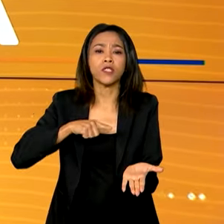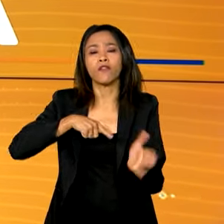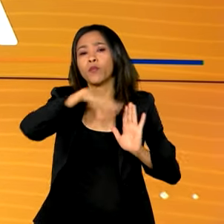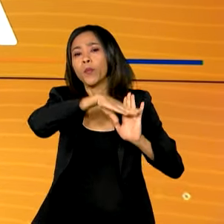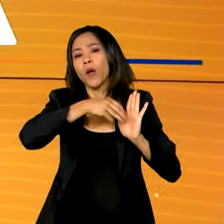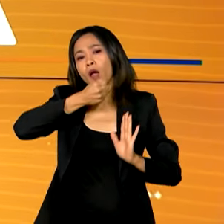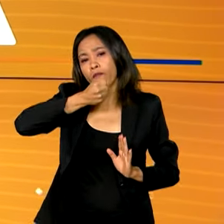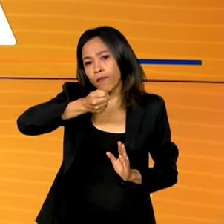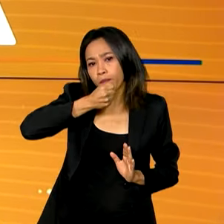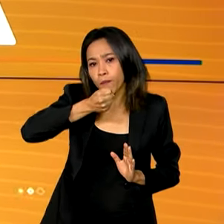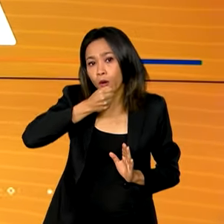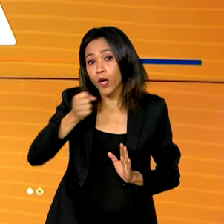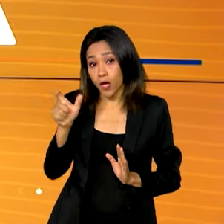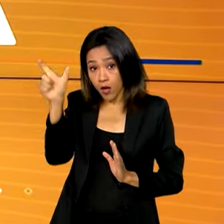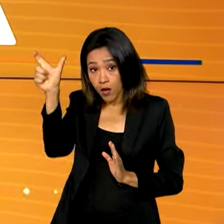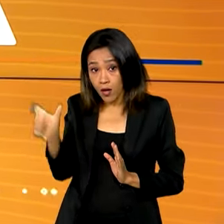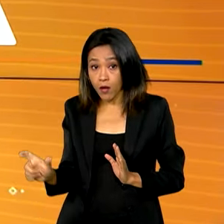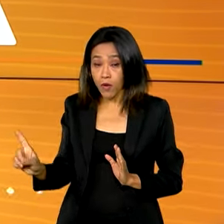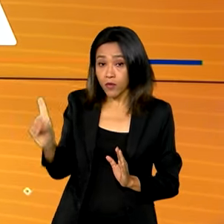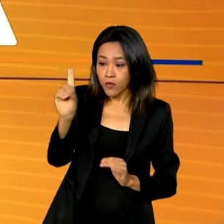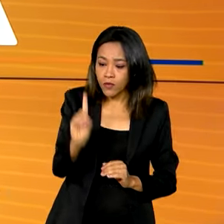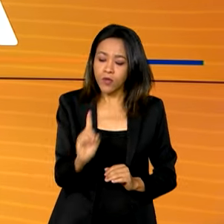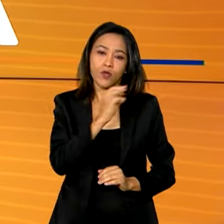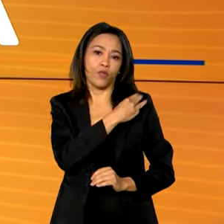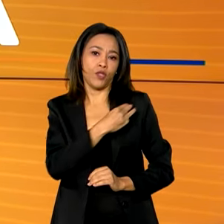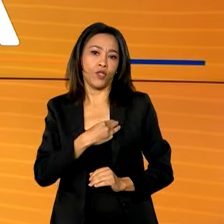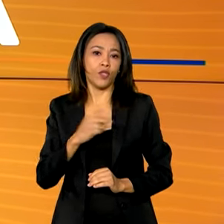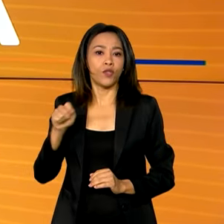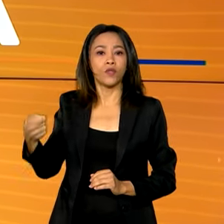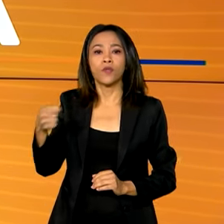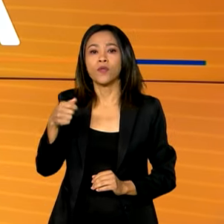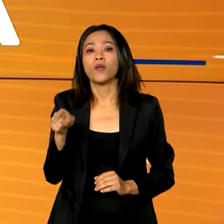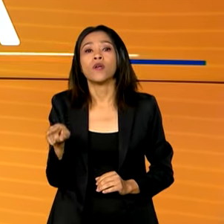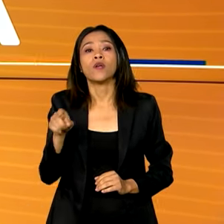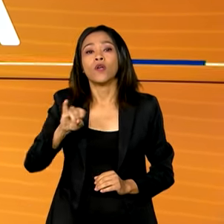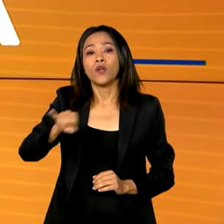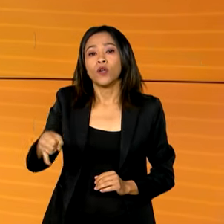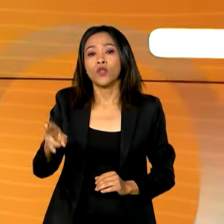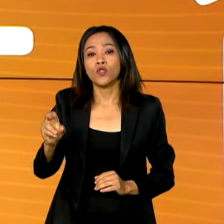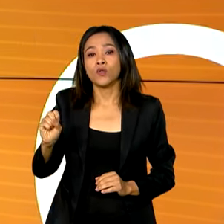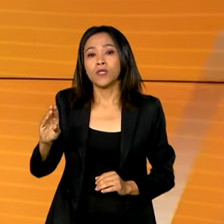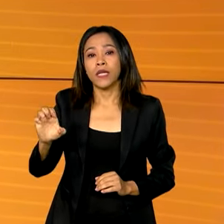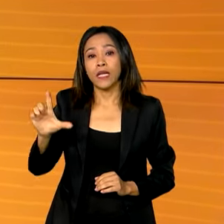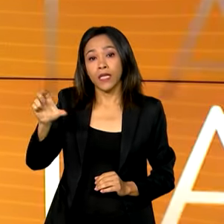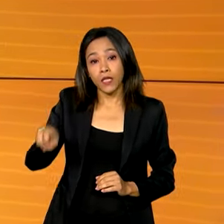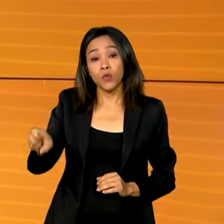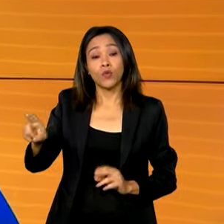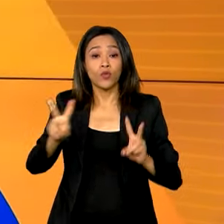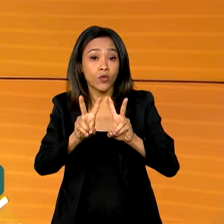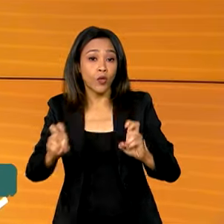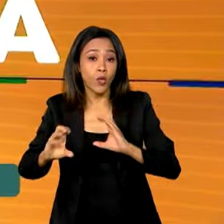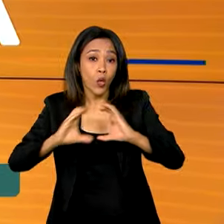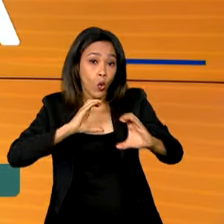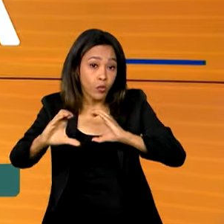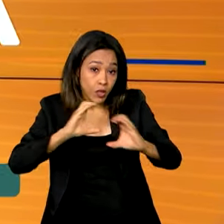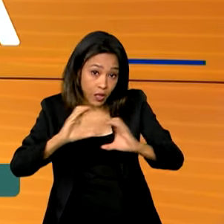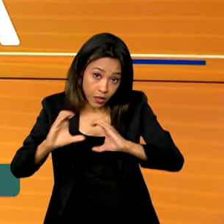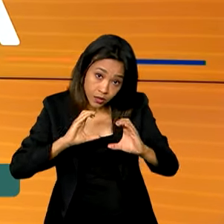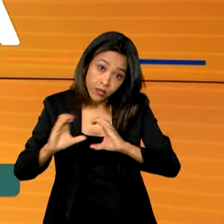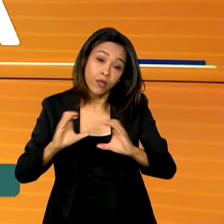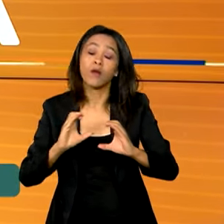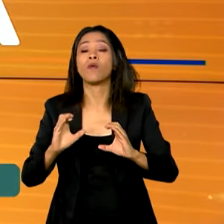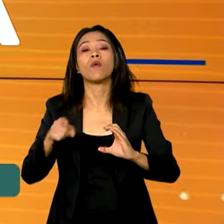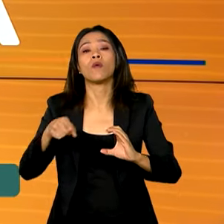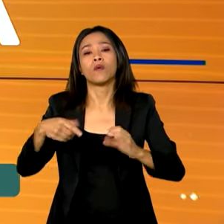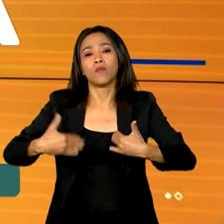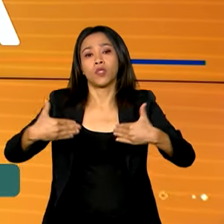Ministro, recebeu o Juscelino Filho das Comunicações. Ele destacou as ações do governo federal para garantir acesso à internet para todos os